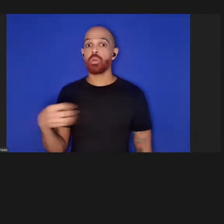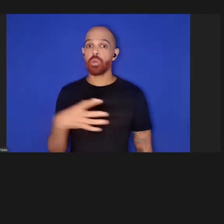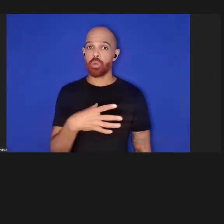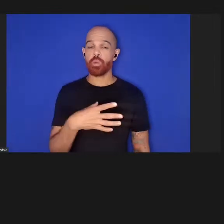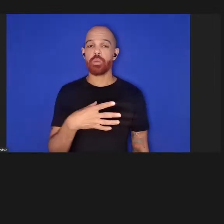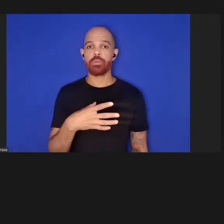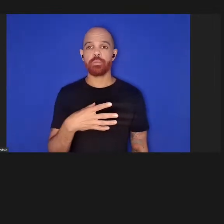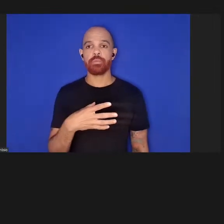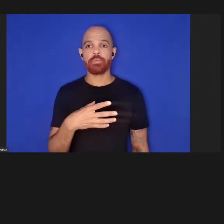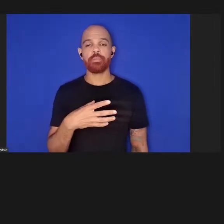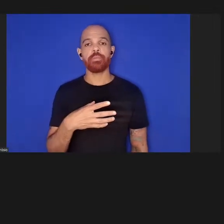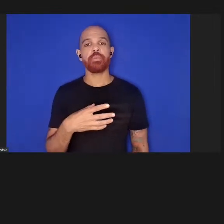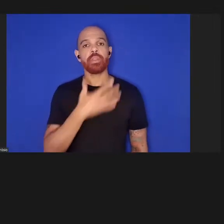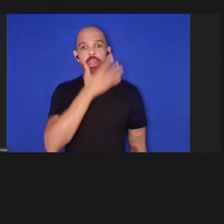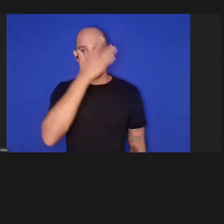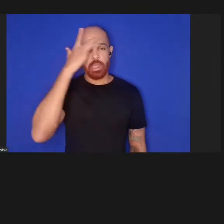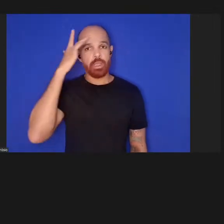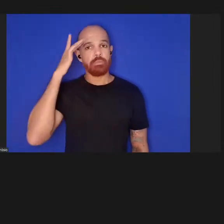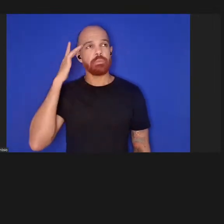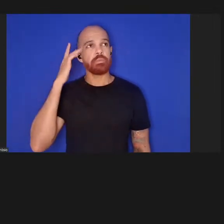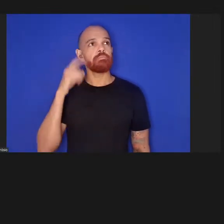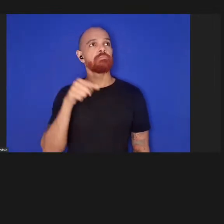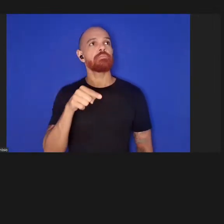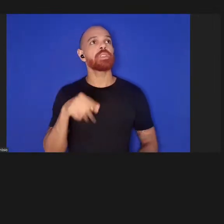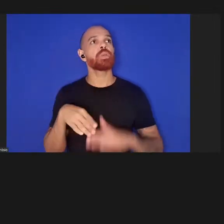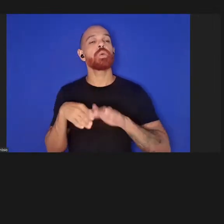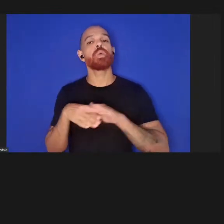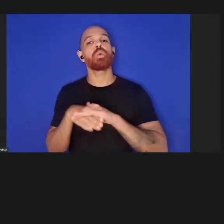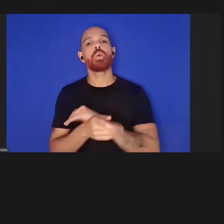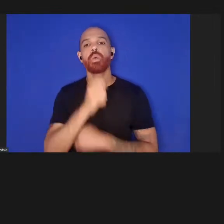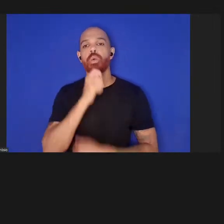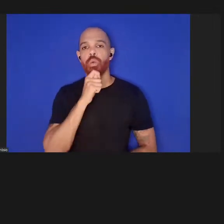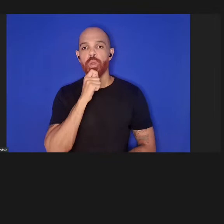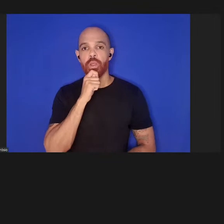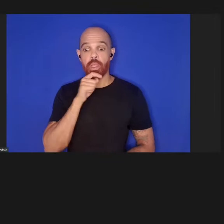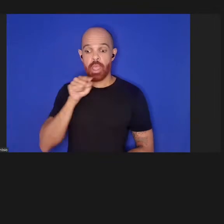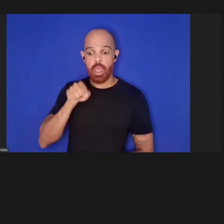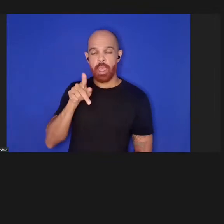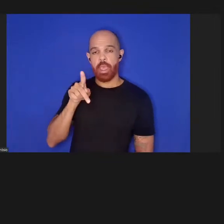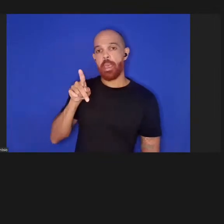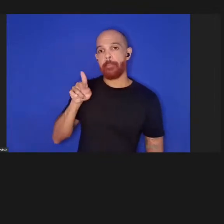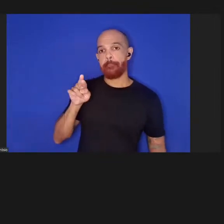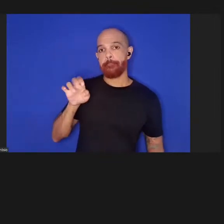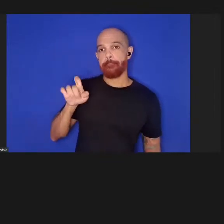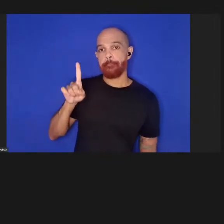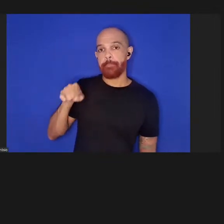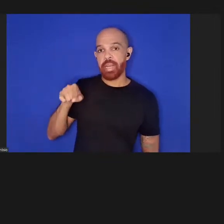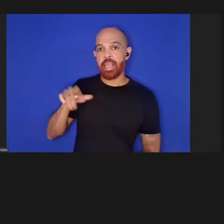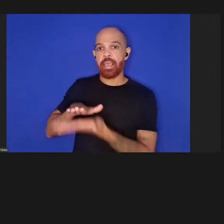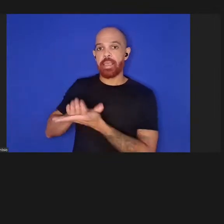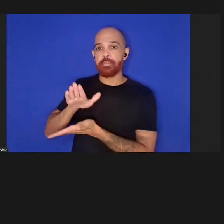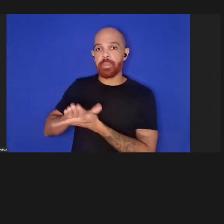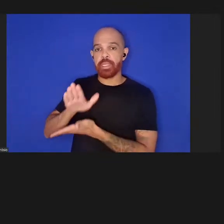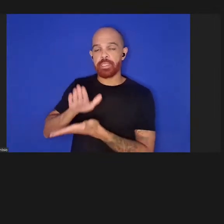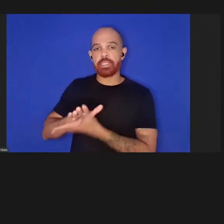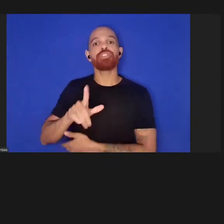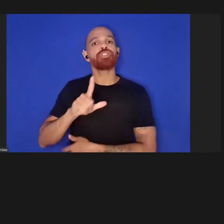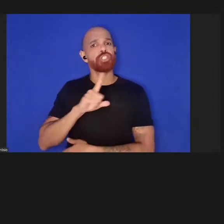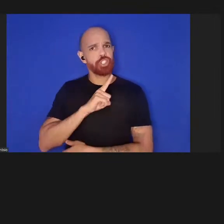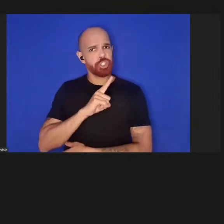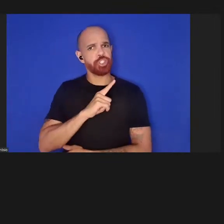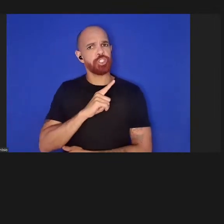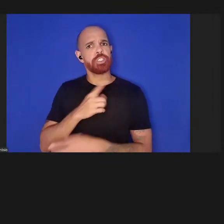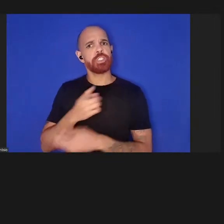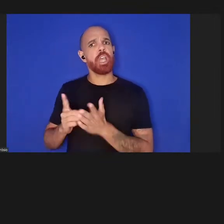a que as pessoas não estão totalmente acostumadas. É claro que a pré-impressão existia a pré-publicação existia antes da